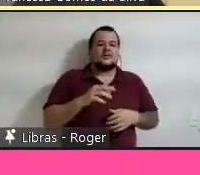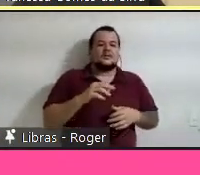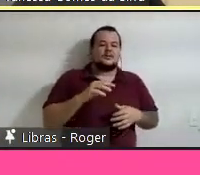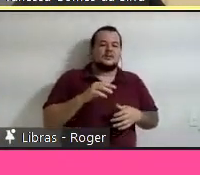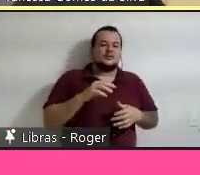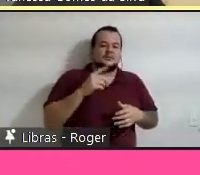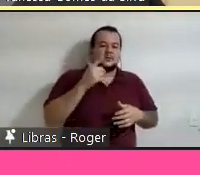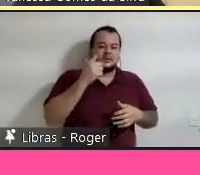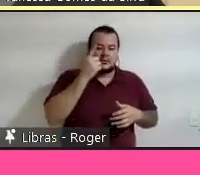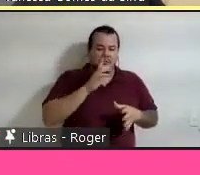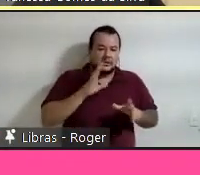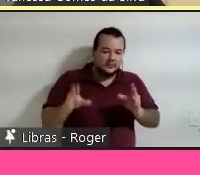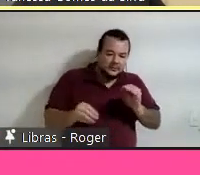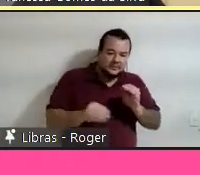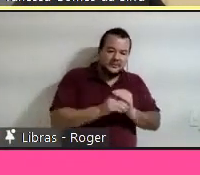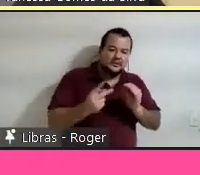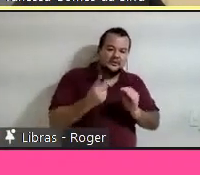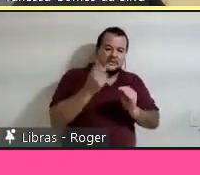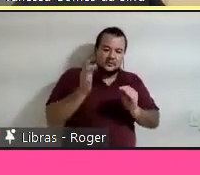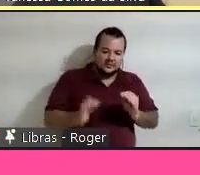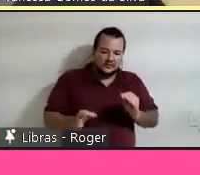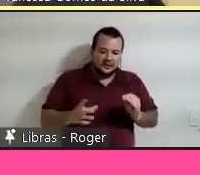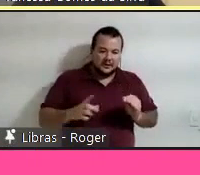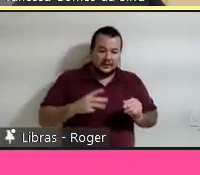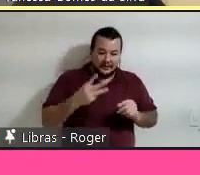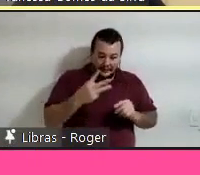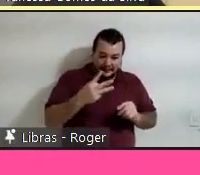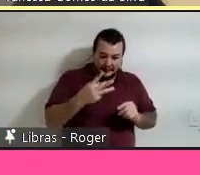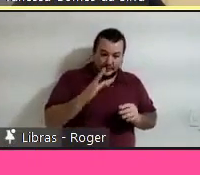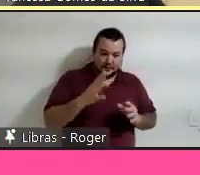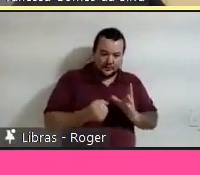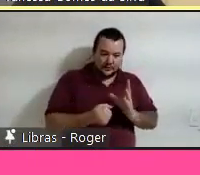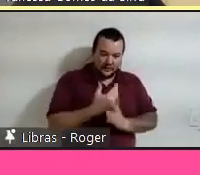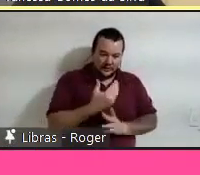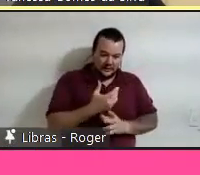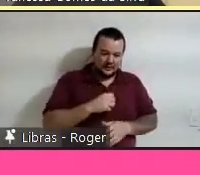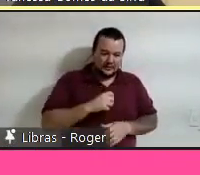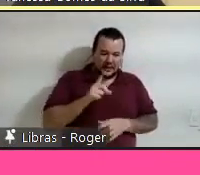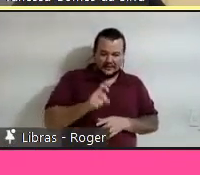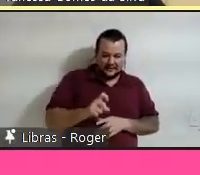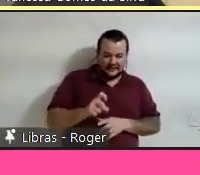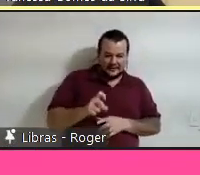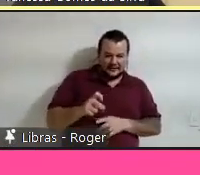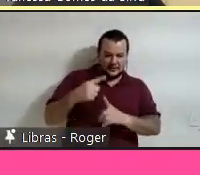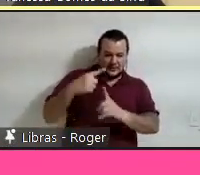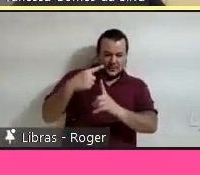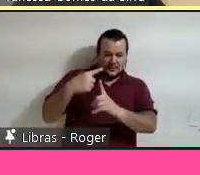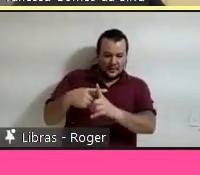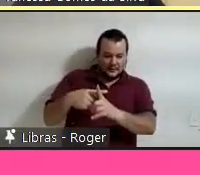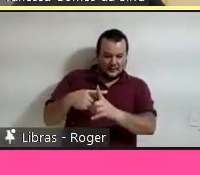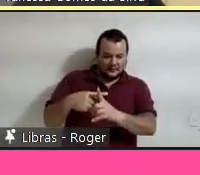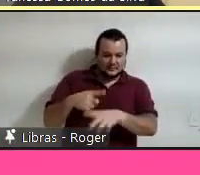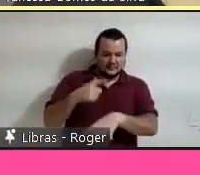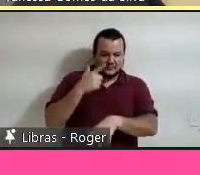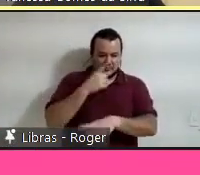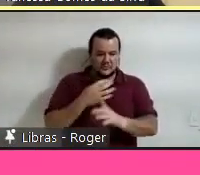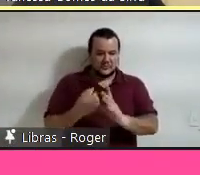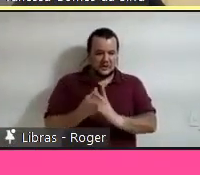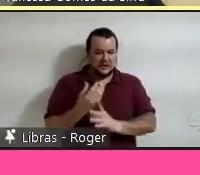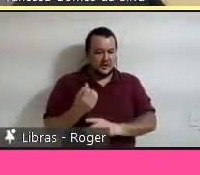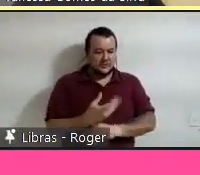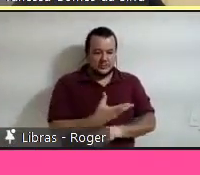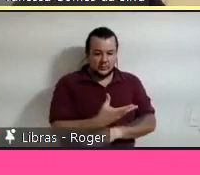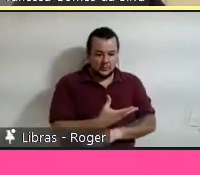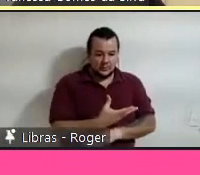três, que eu já criei, se clicar no mais a gente pode criar um novo, e essas são as informações gerais do ACV,